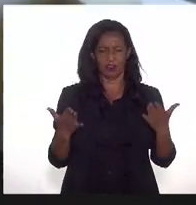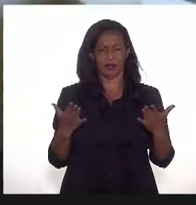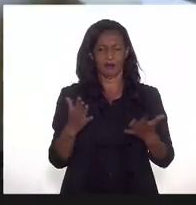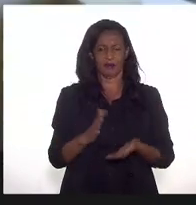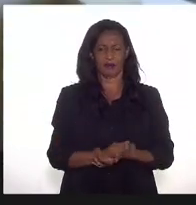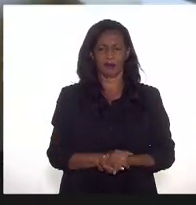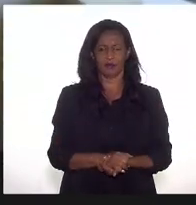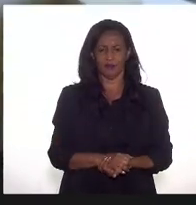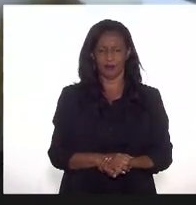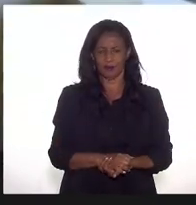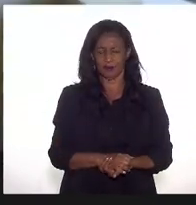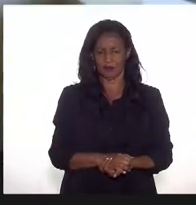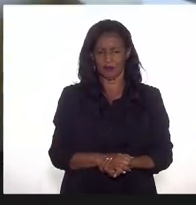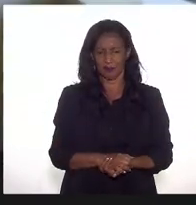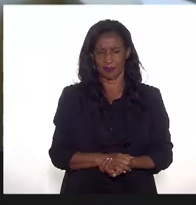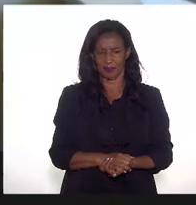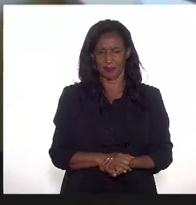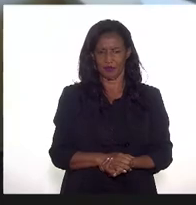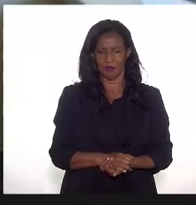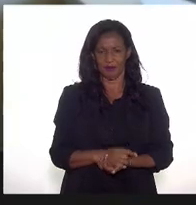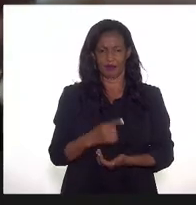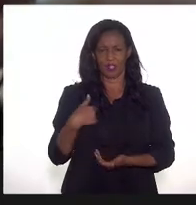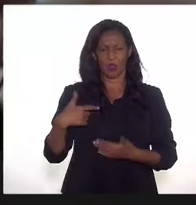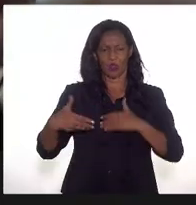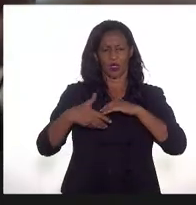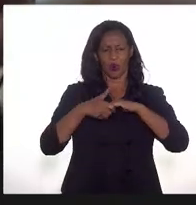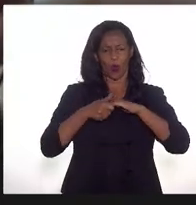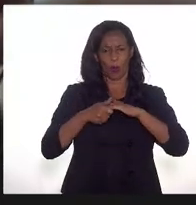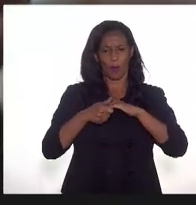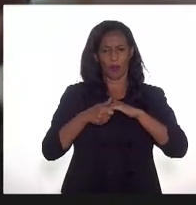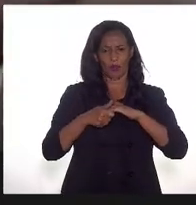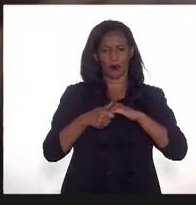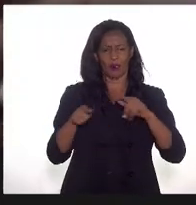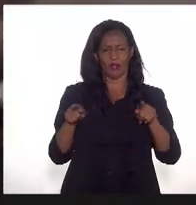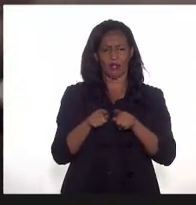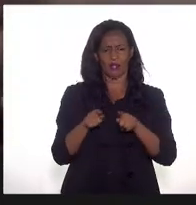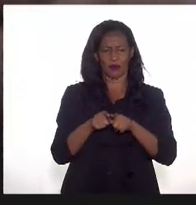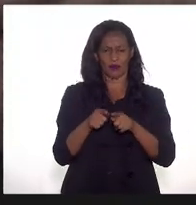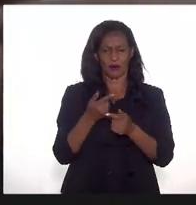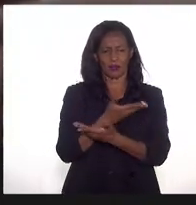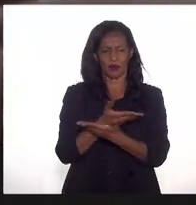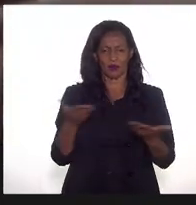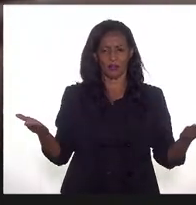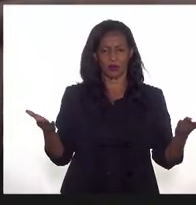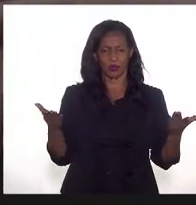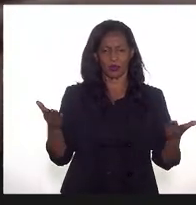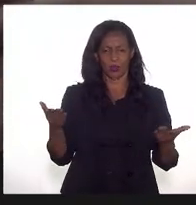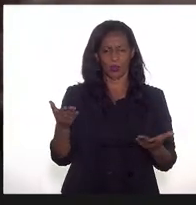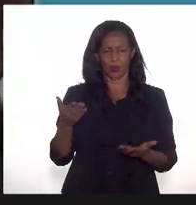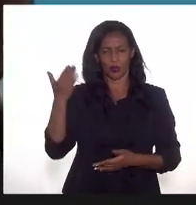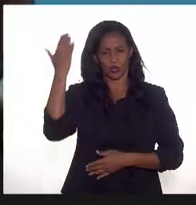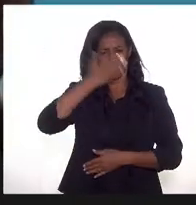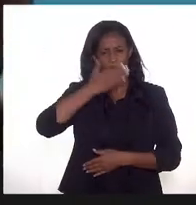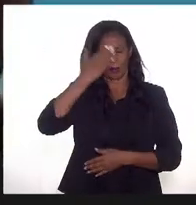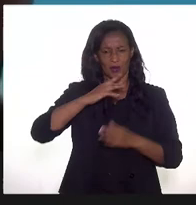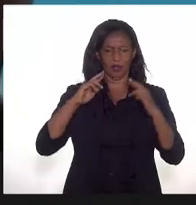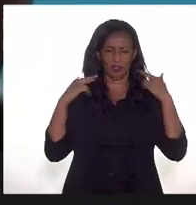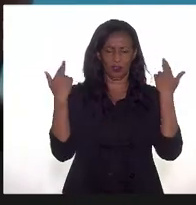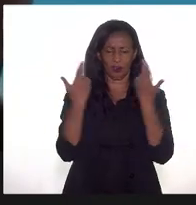Perfeitamente, por favor. Gostaria de cumprimentar também as demais autoridades presentes, todo mundo da reunião.